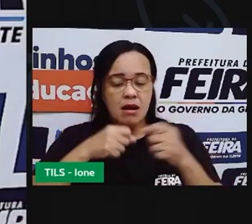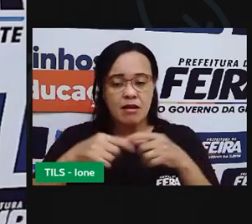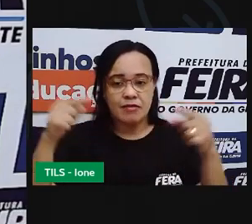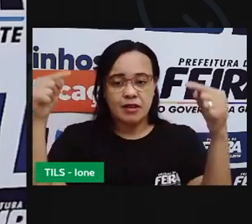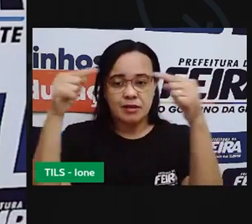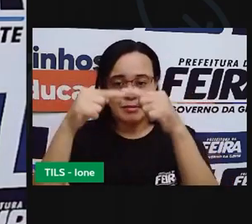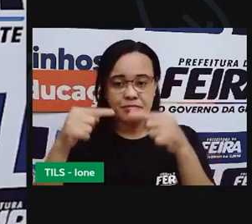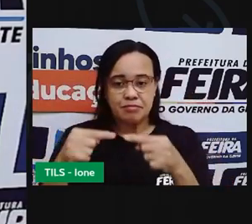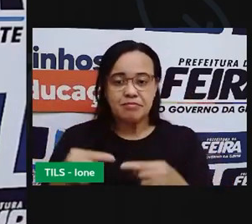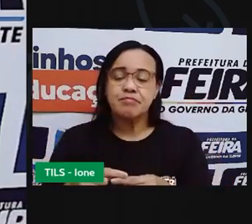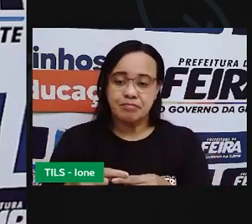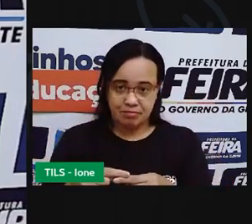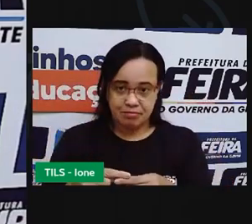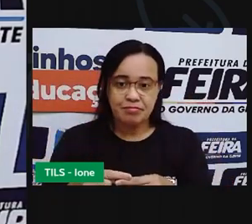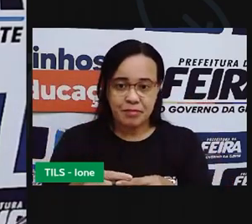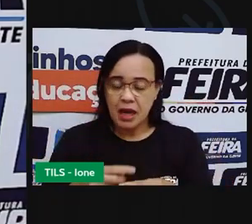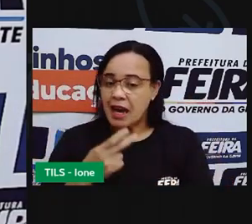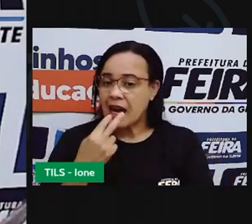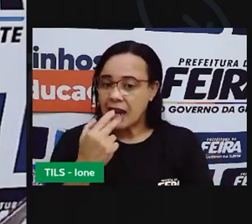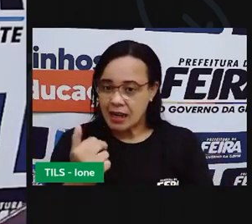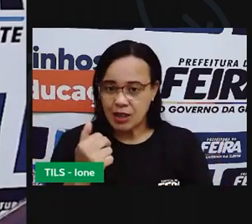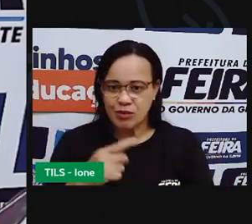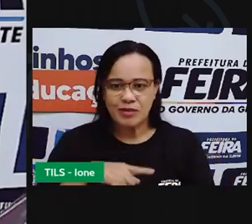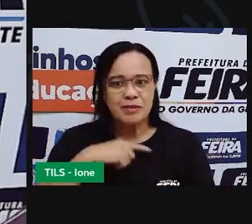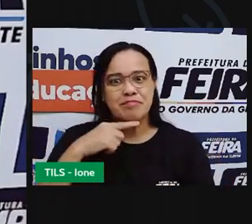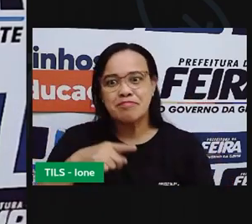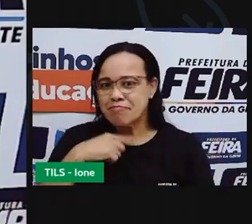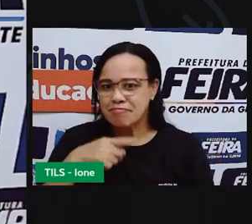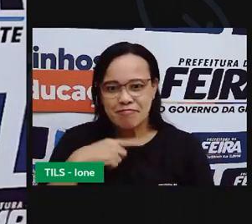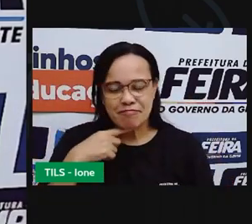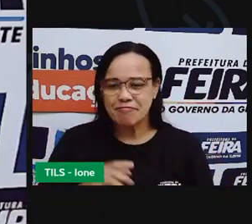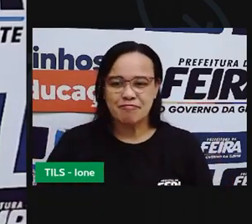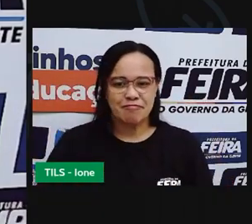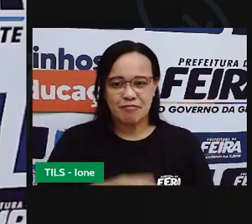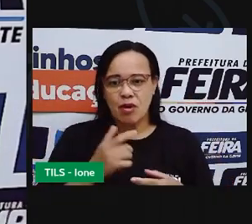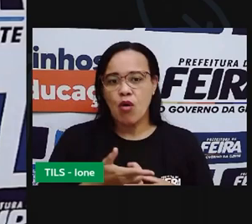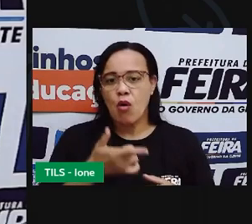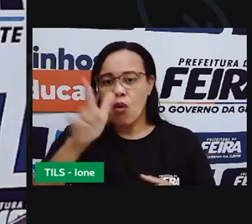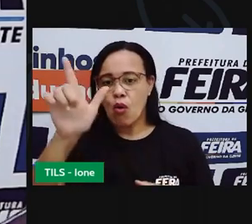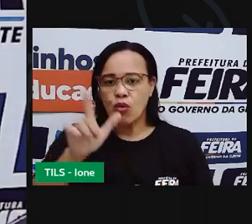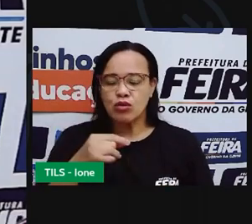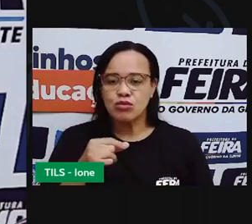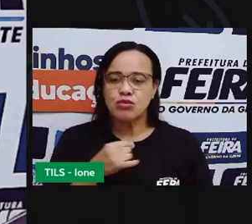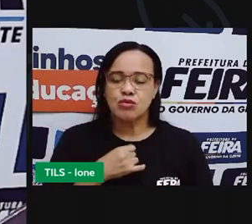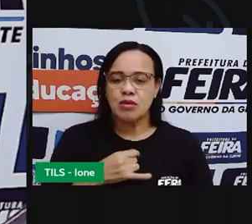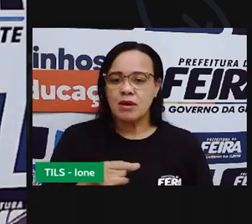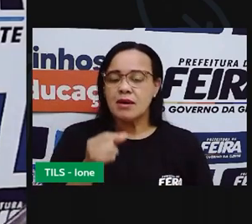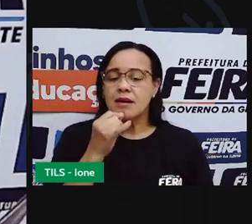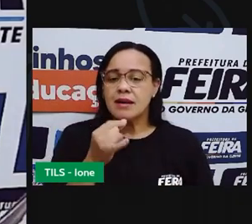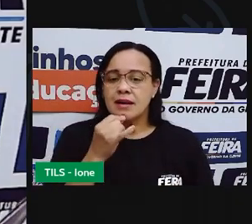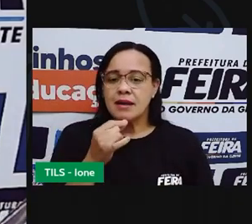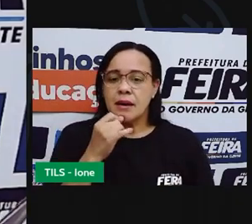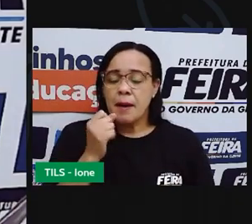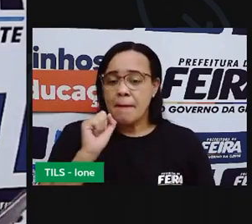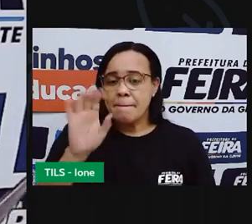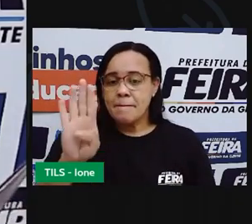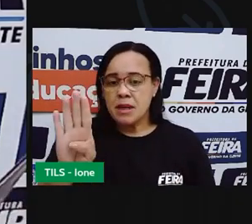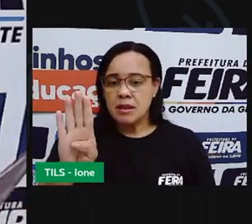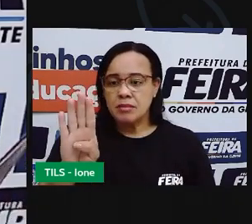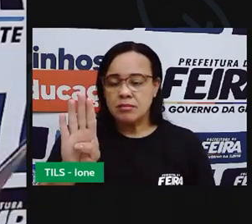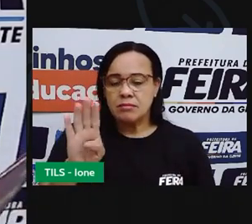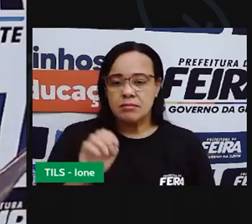Que fazem A gente Travar A língua Olha Esse outro Travalíngua Agora Com a letra D